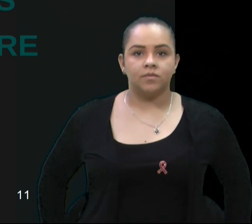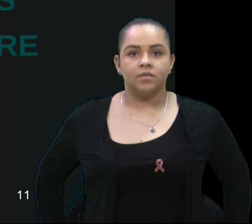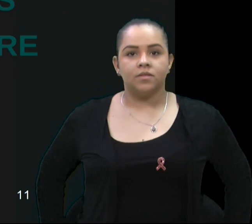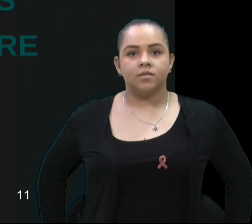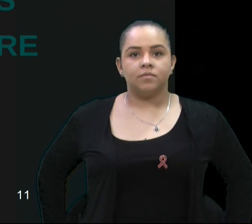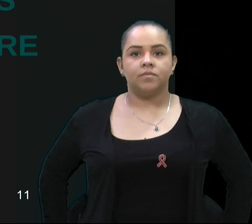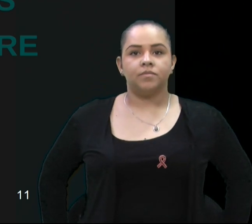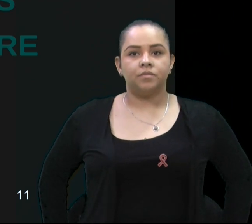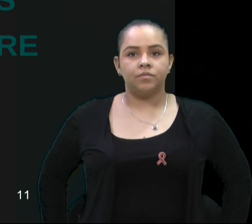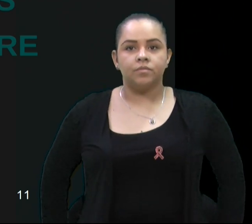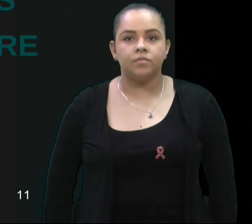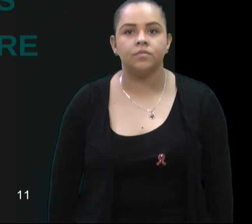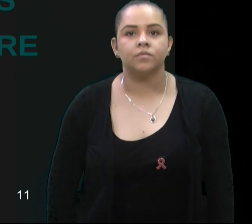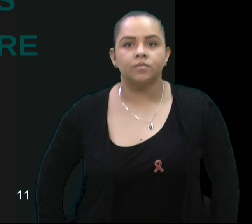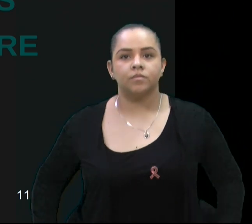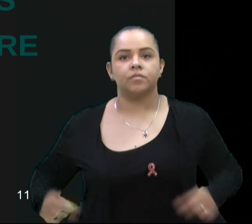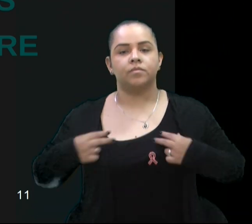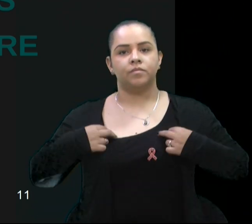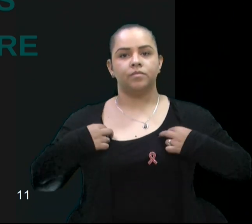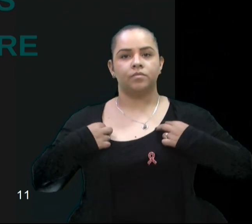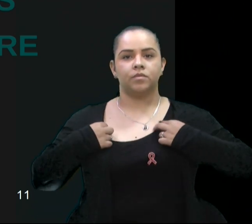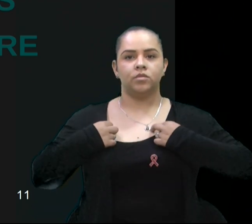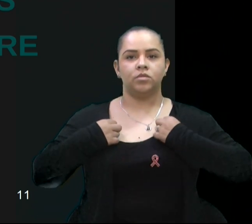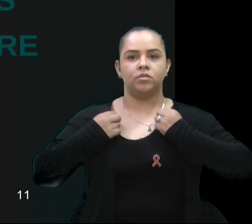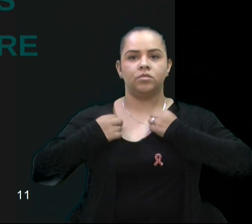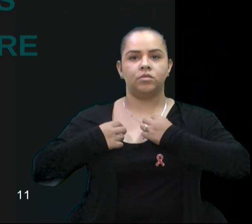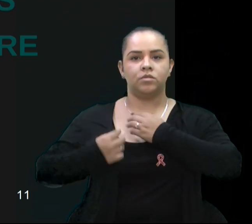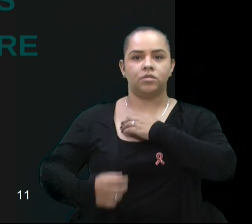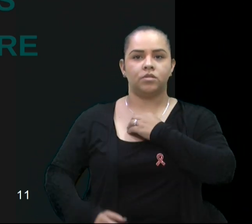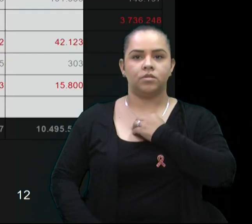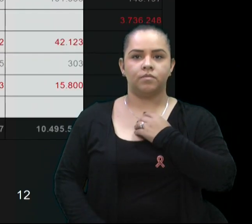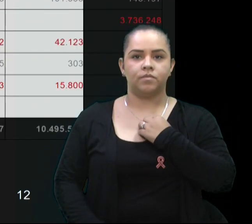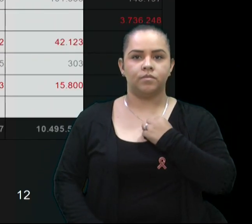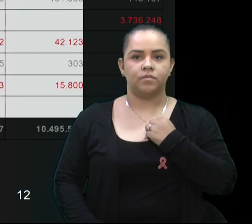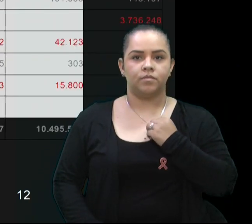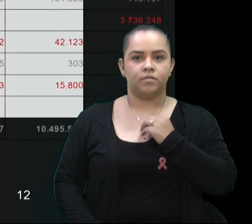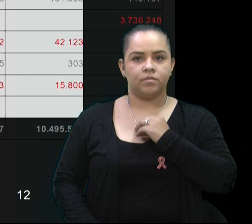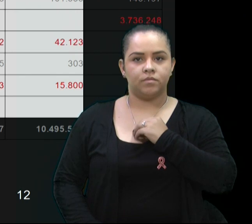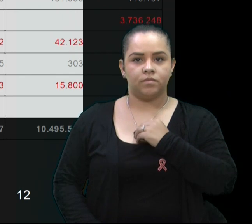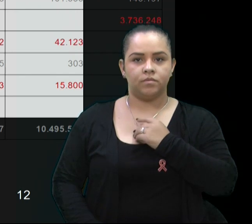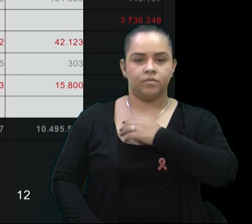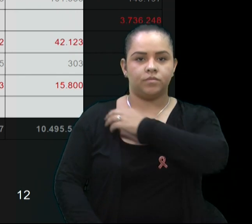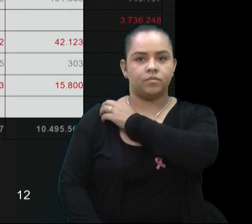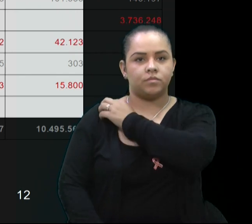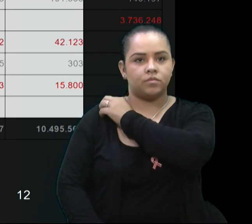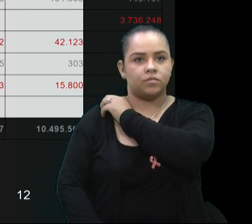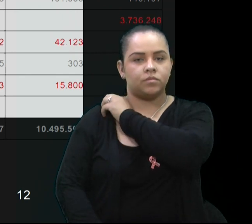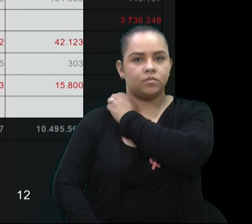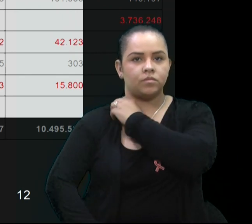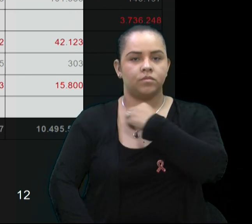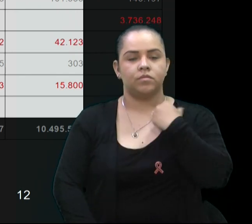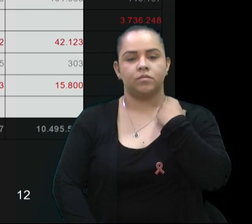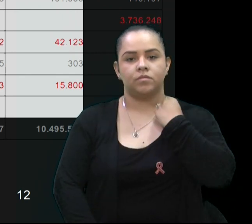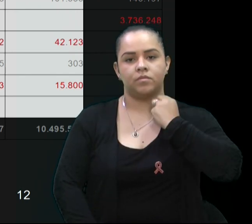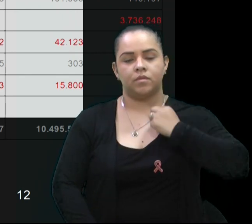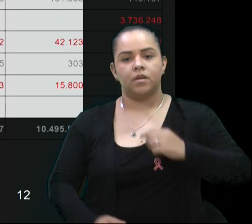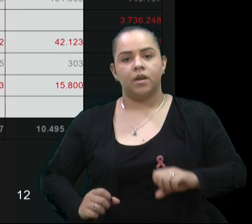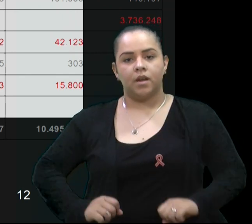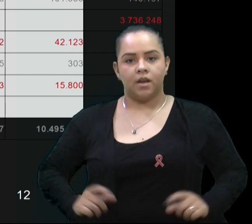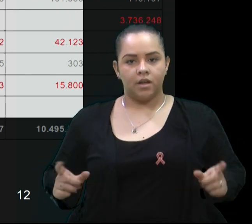Então, detalhamento das despesas do segundo semestre de 2021. Despesas com pessoal.